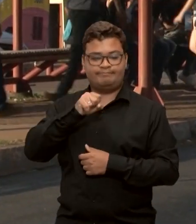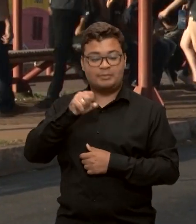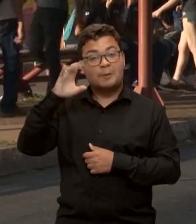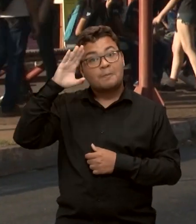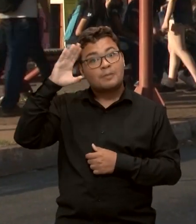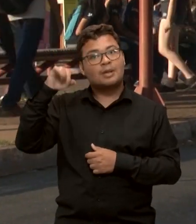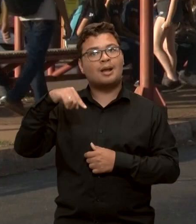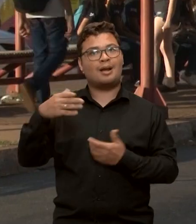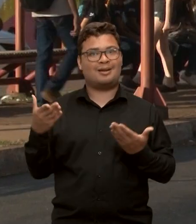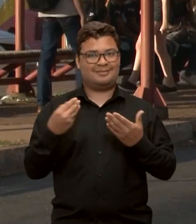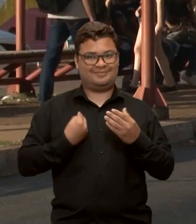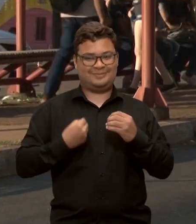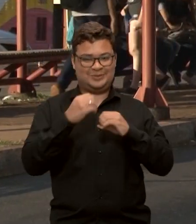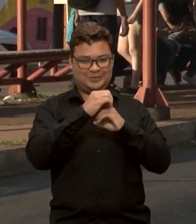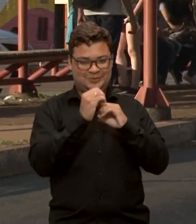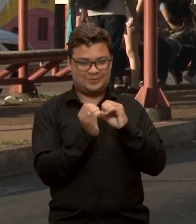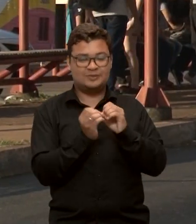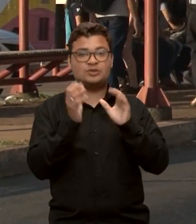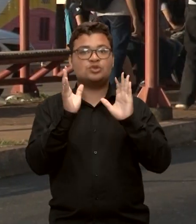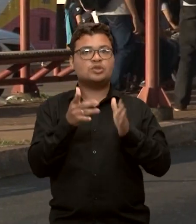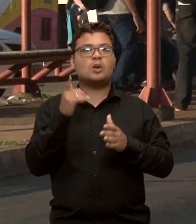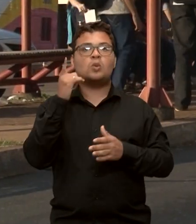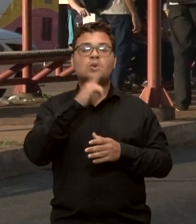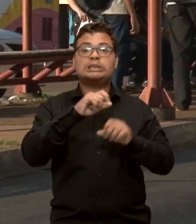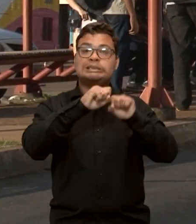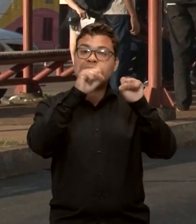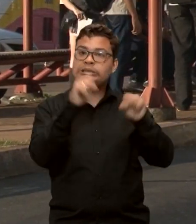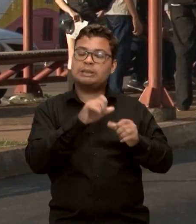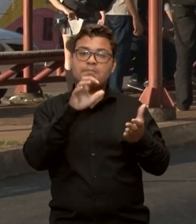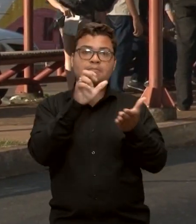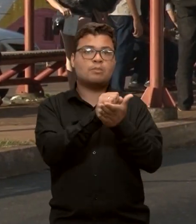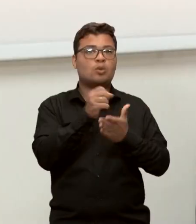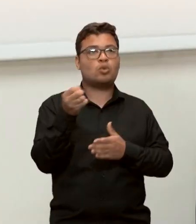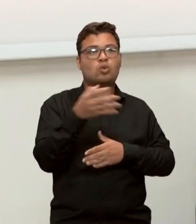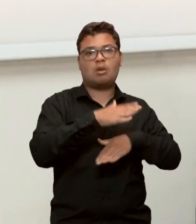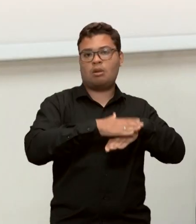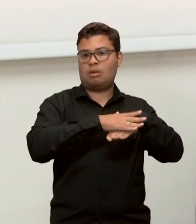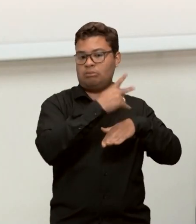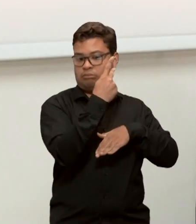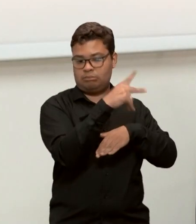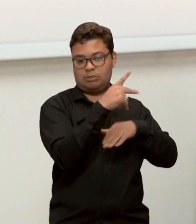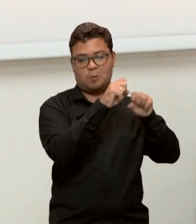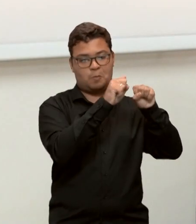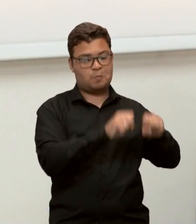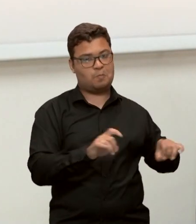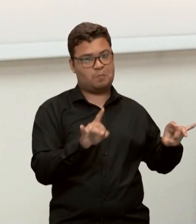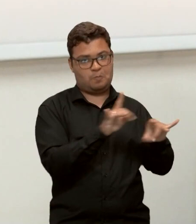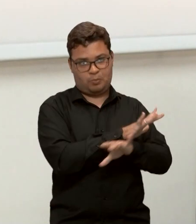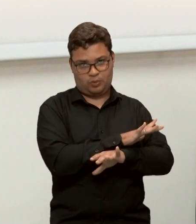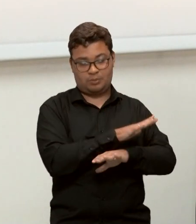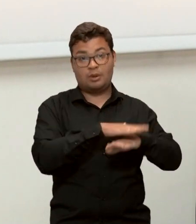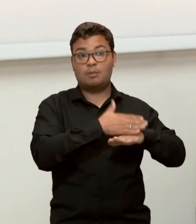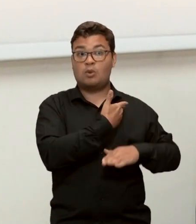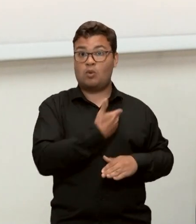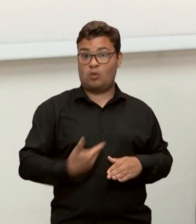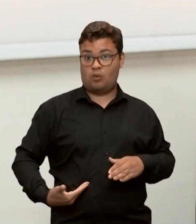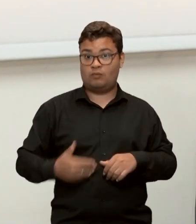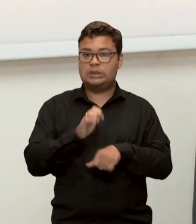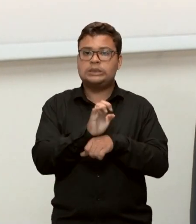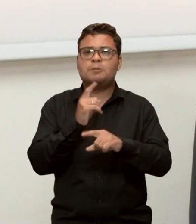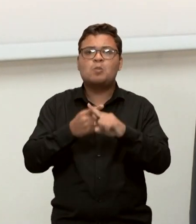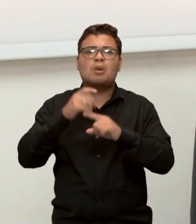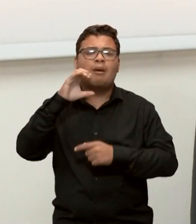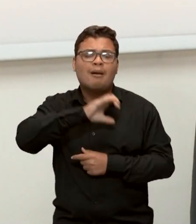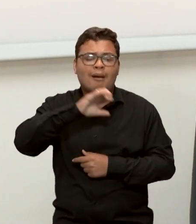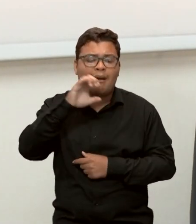UFG, eles já terão o seu recadastro realizado de forma automática pelo governo do Estado para agilizar